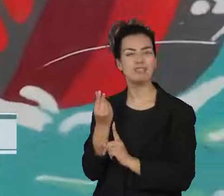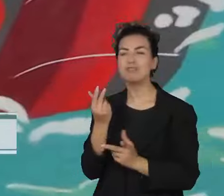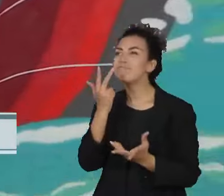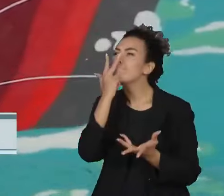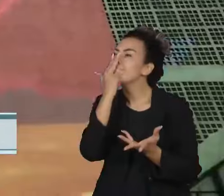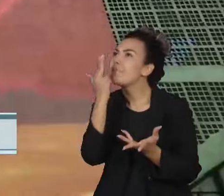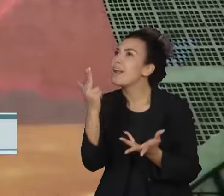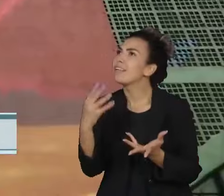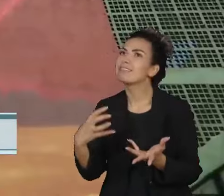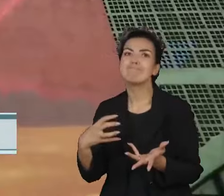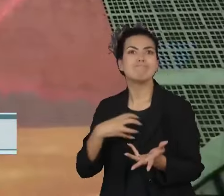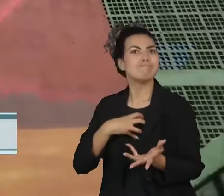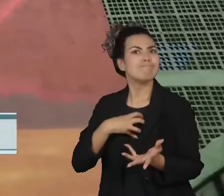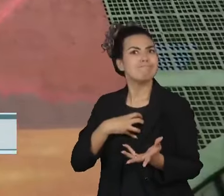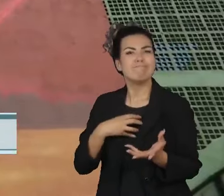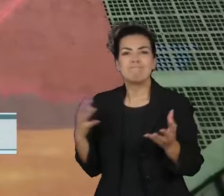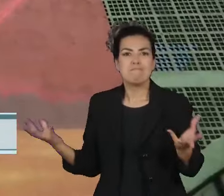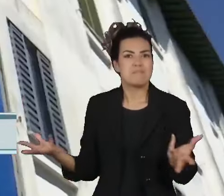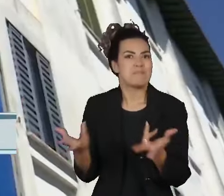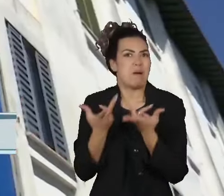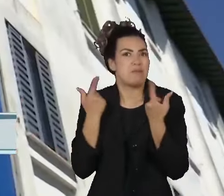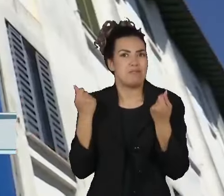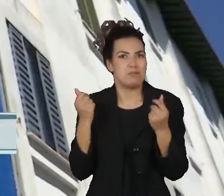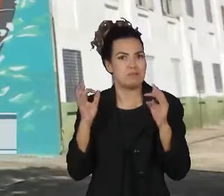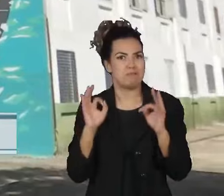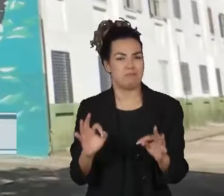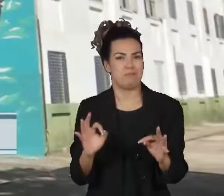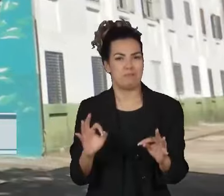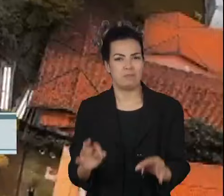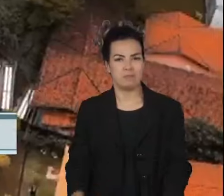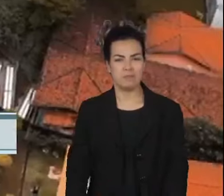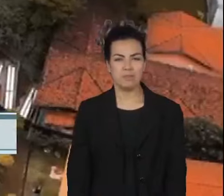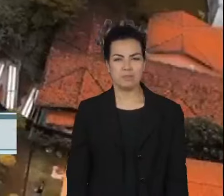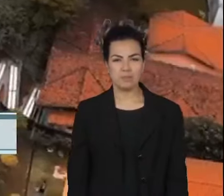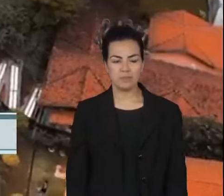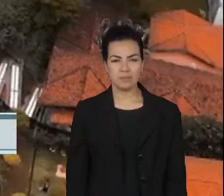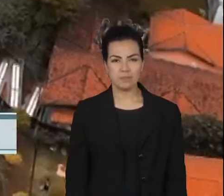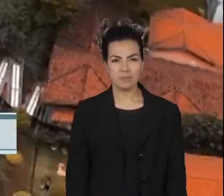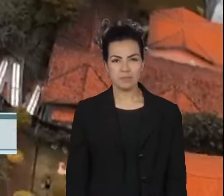maravilhoso. E tem causado